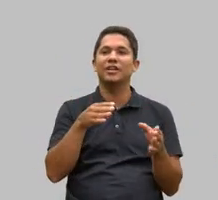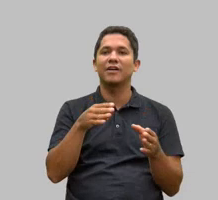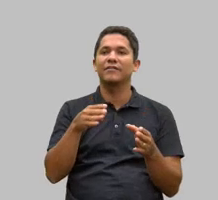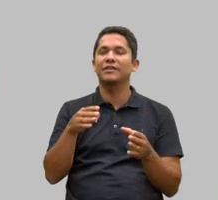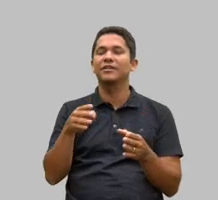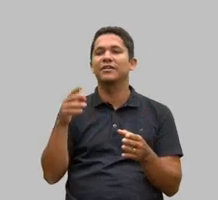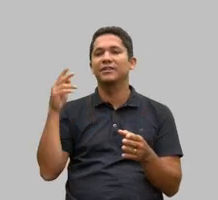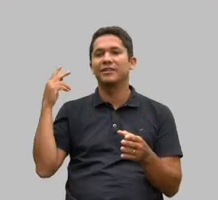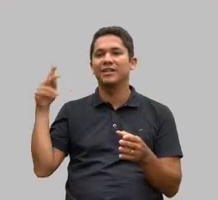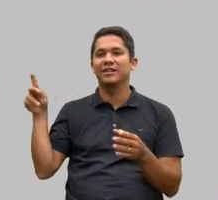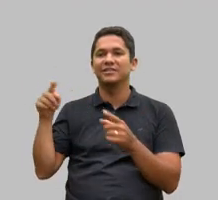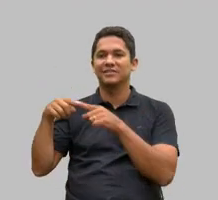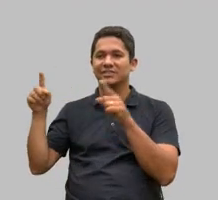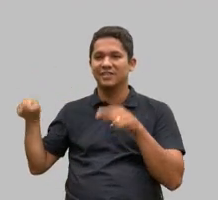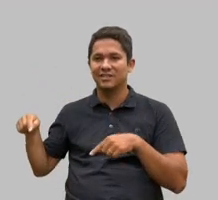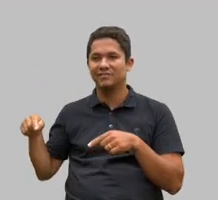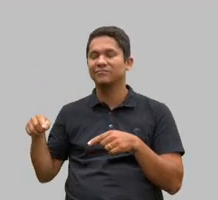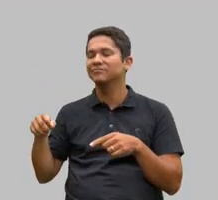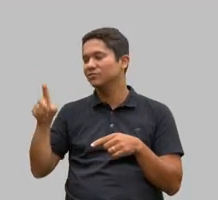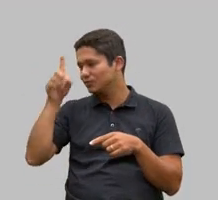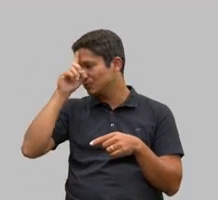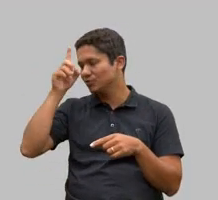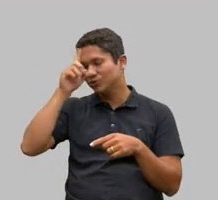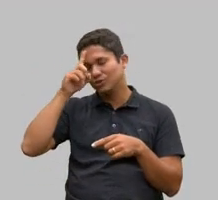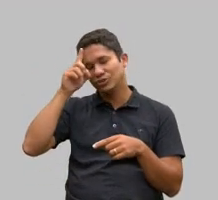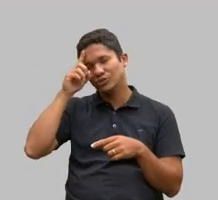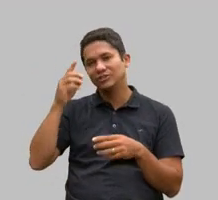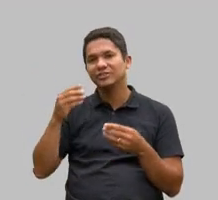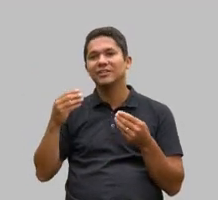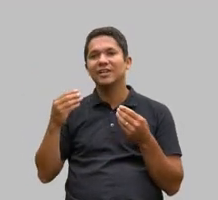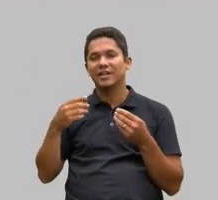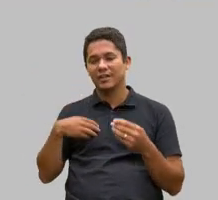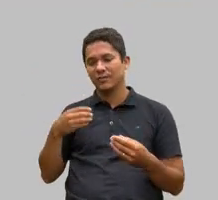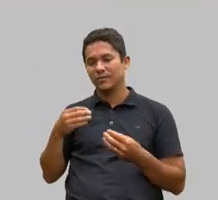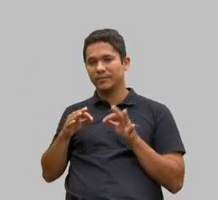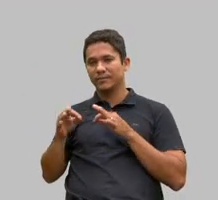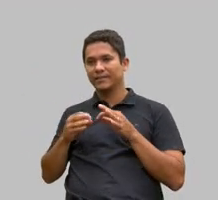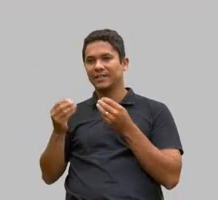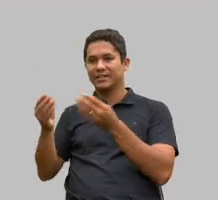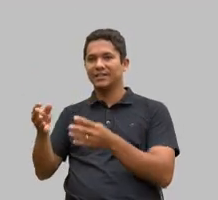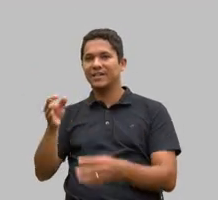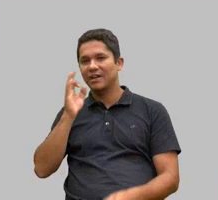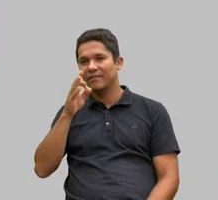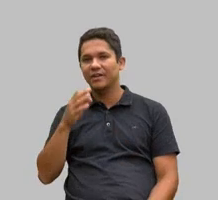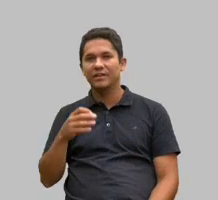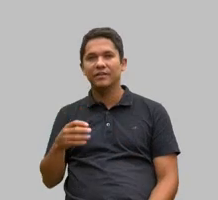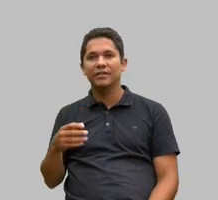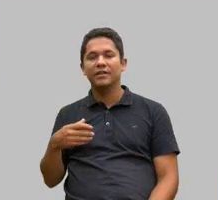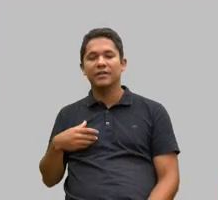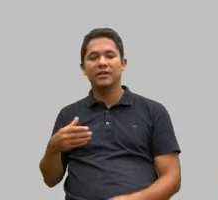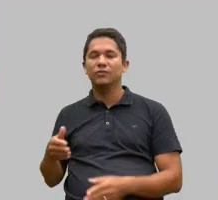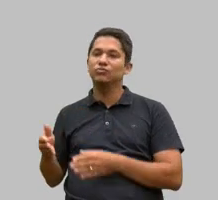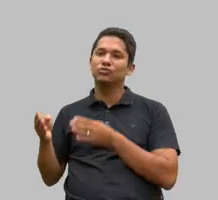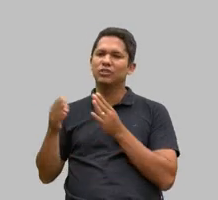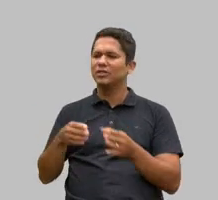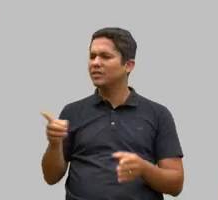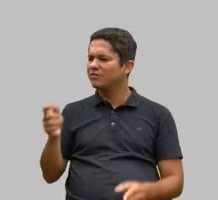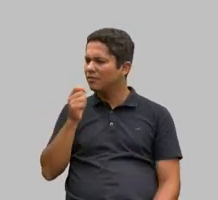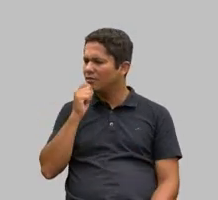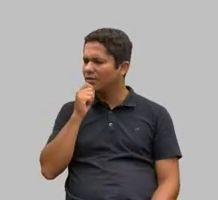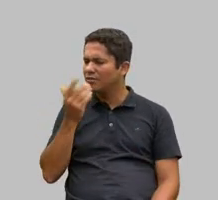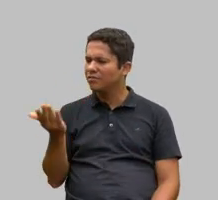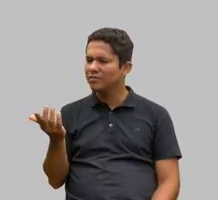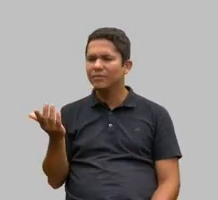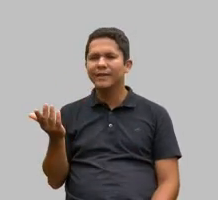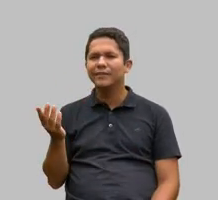esperava eu chegar para dar café para ele nesse dia eu cheguei e ele lá não estava cadê ele